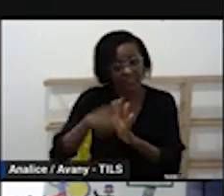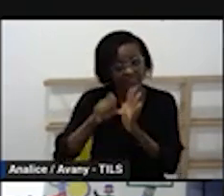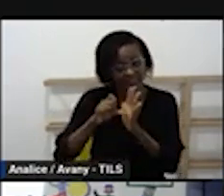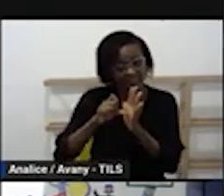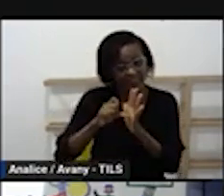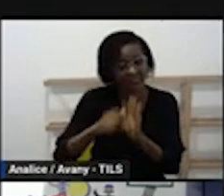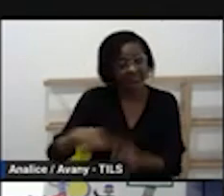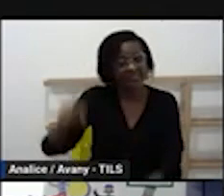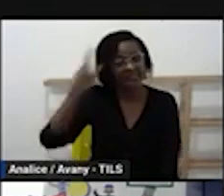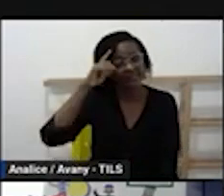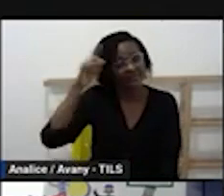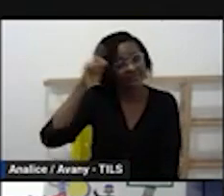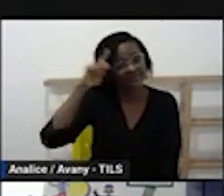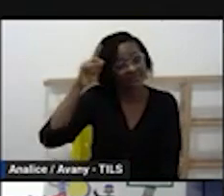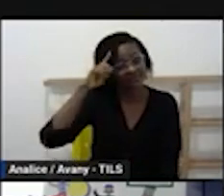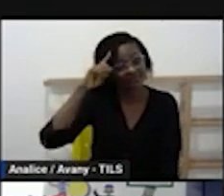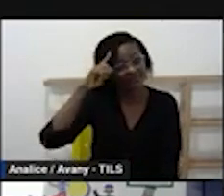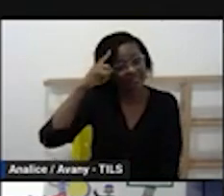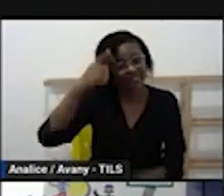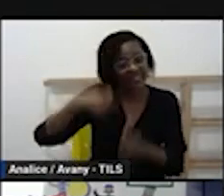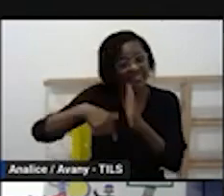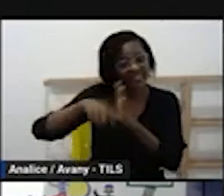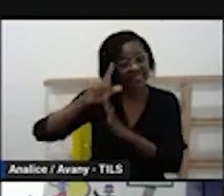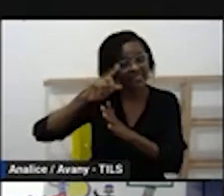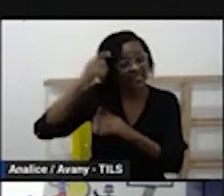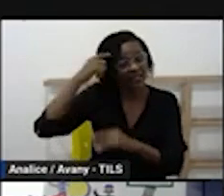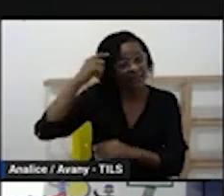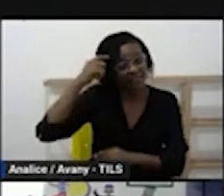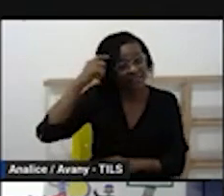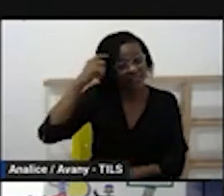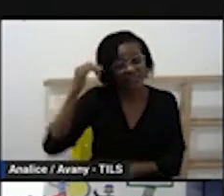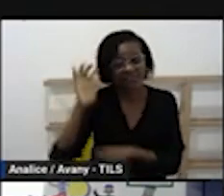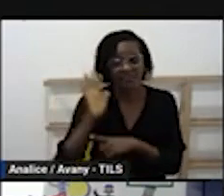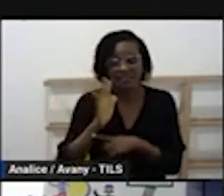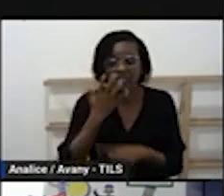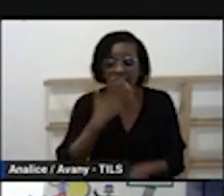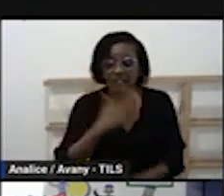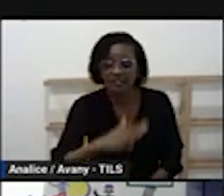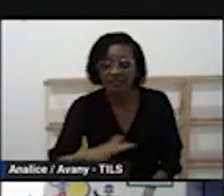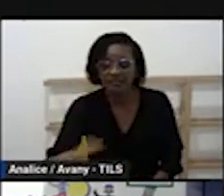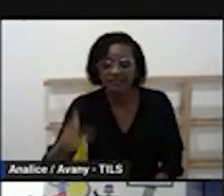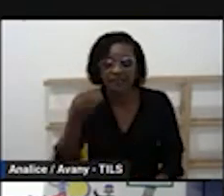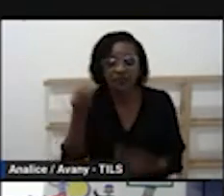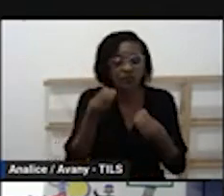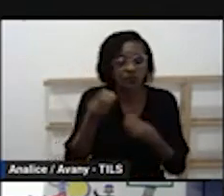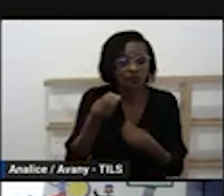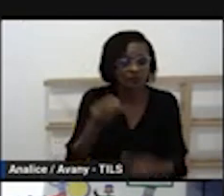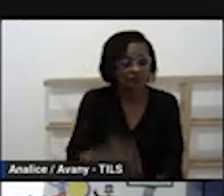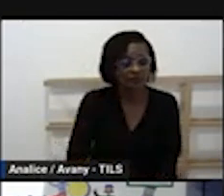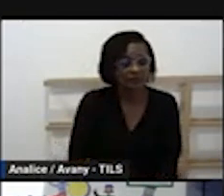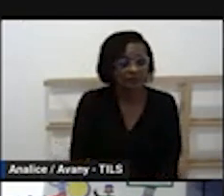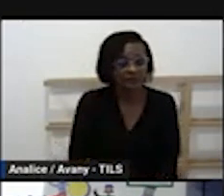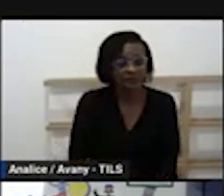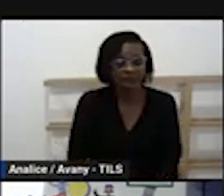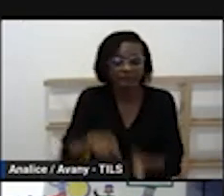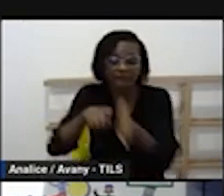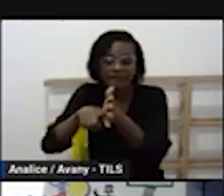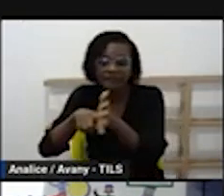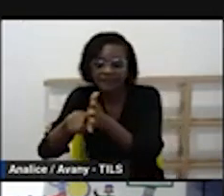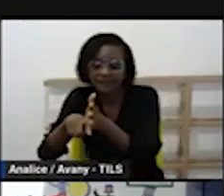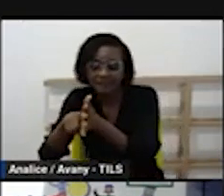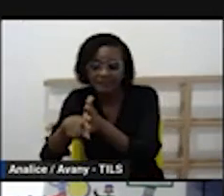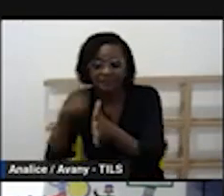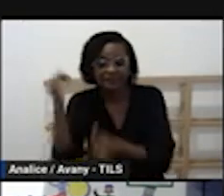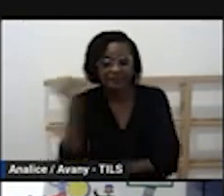o maior objetivo do projeto é levar a criança a ser protagonista é levar a criança a ser pesquisadora é